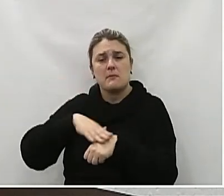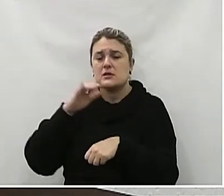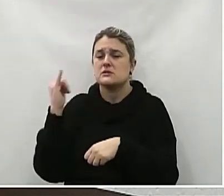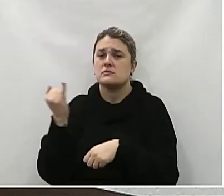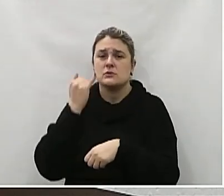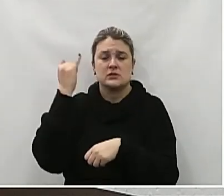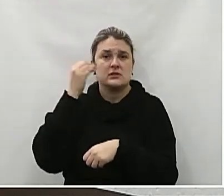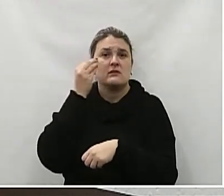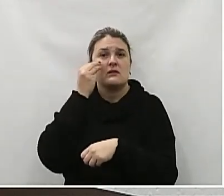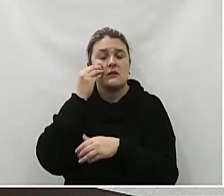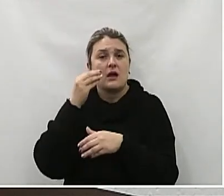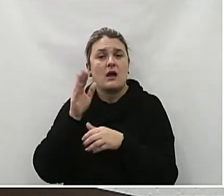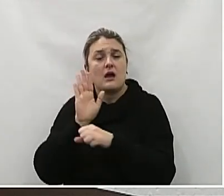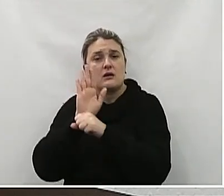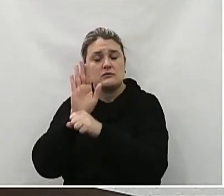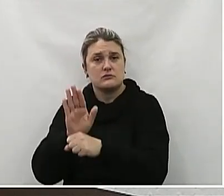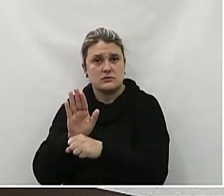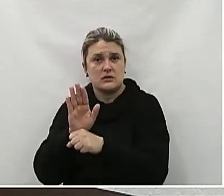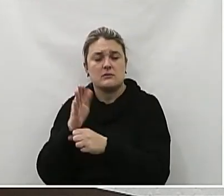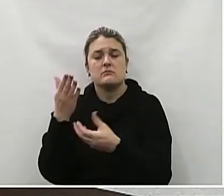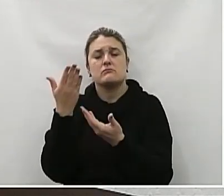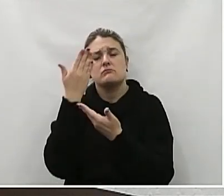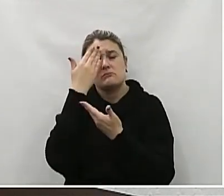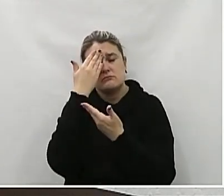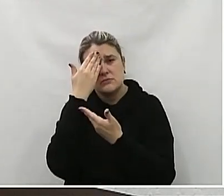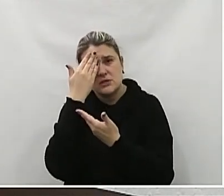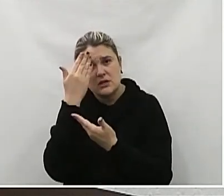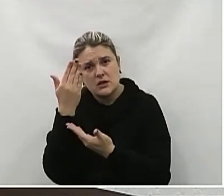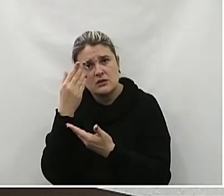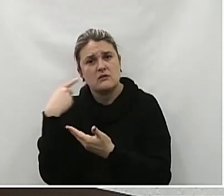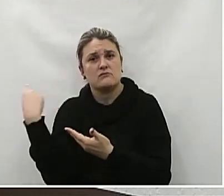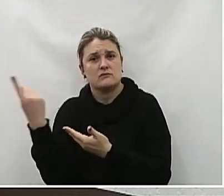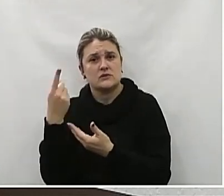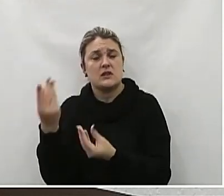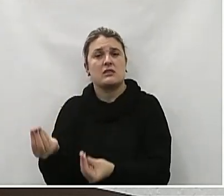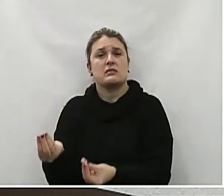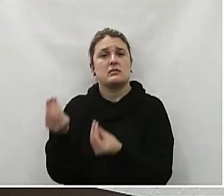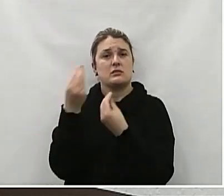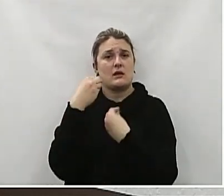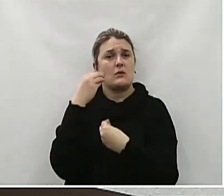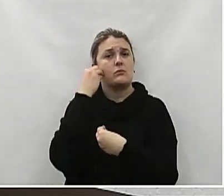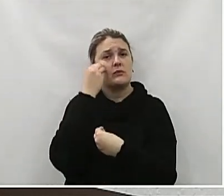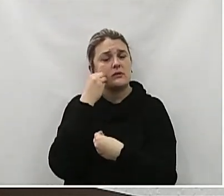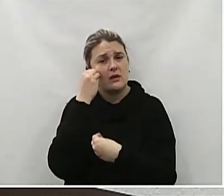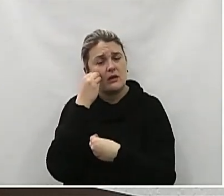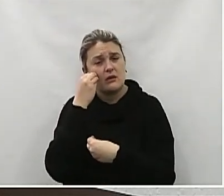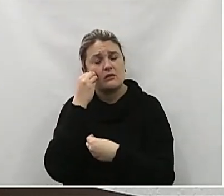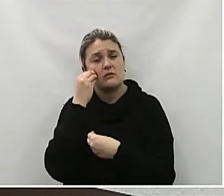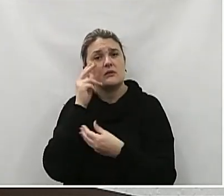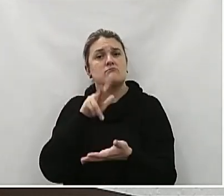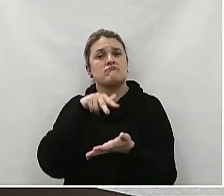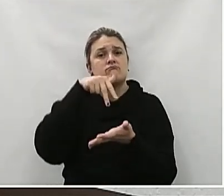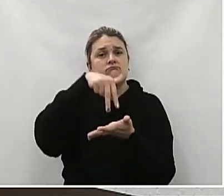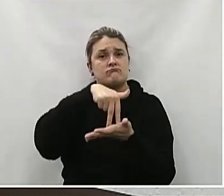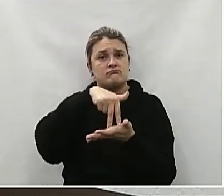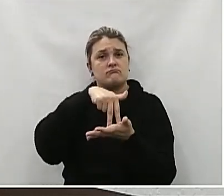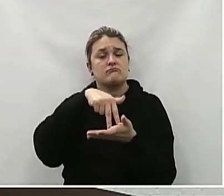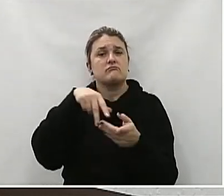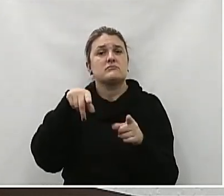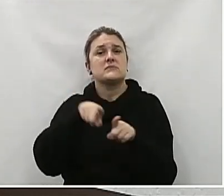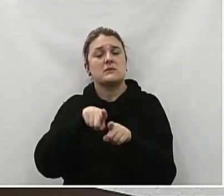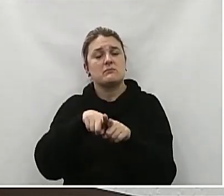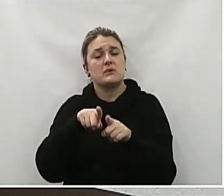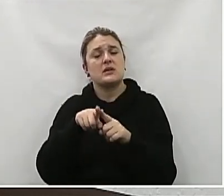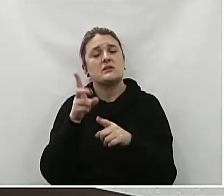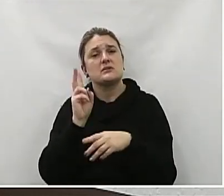Muito obrigado Obrigado pela Pela Disponibilidade Da tribuna E pelo sinal De